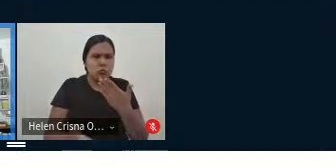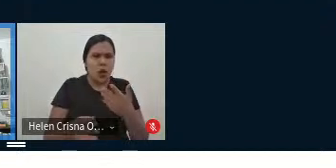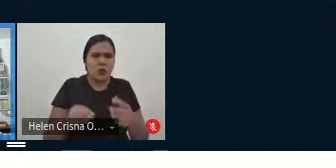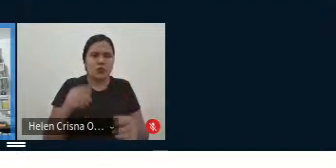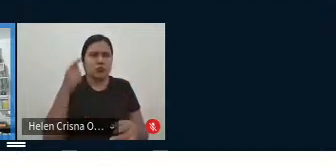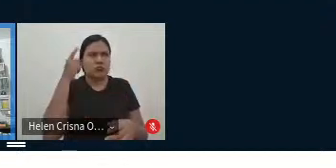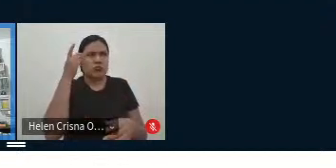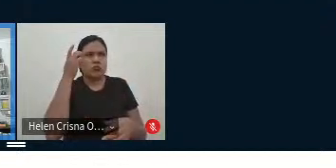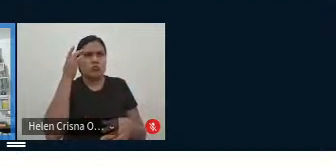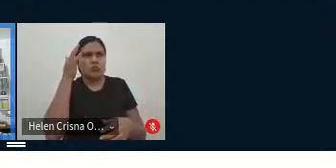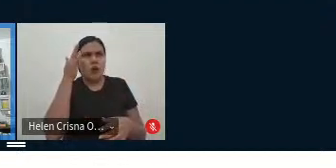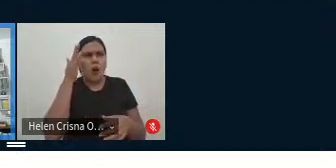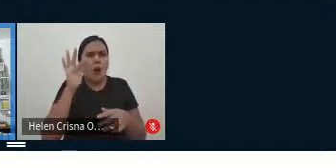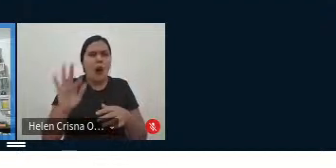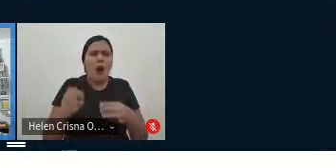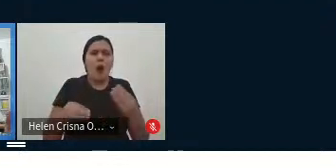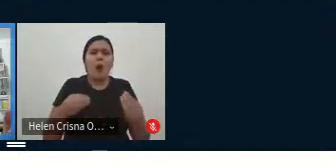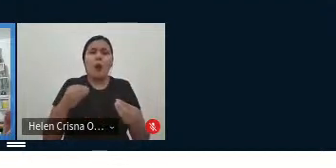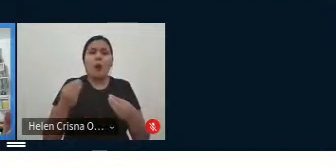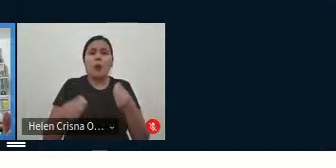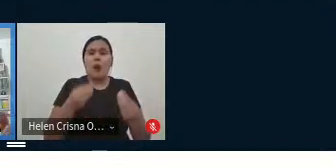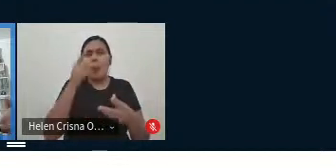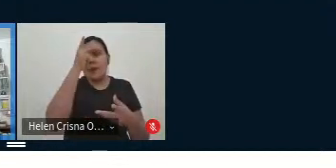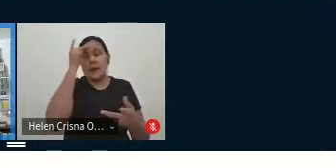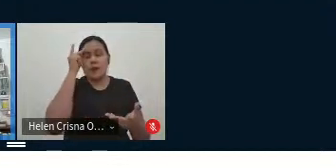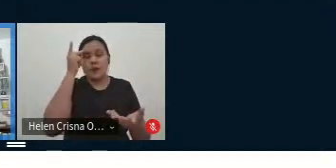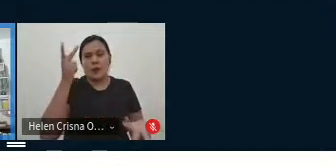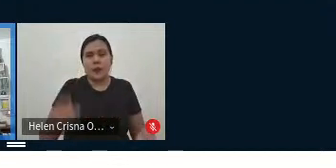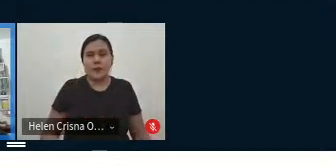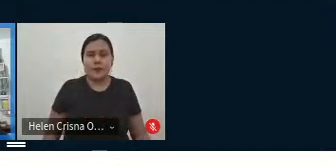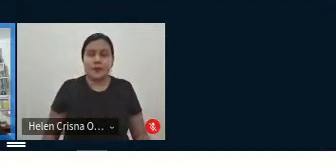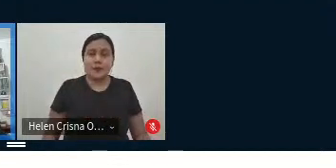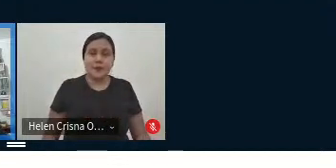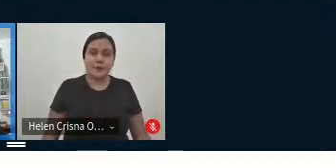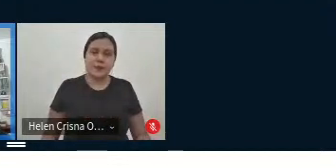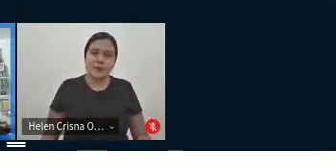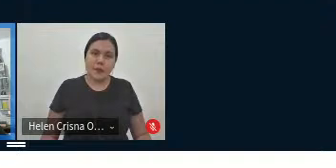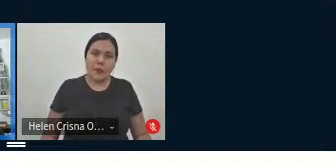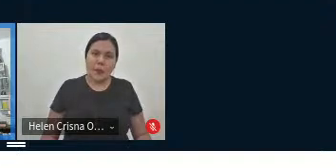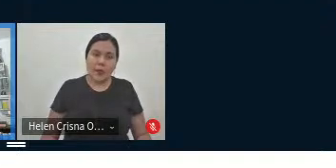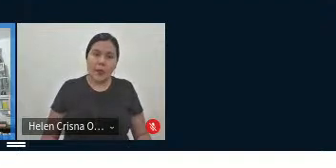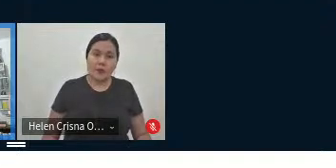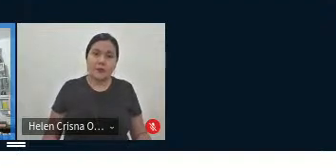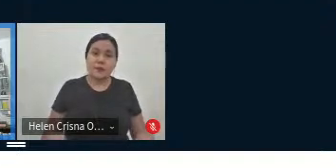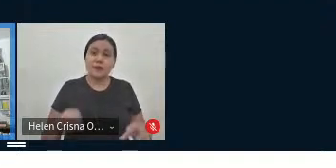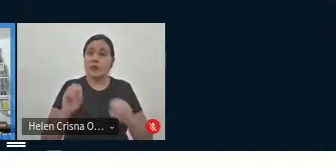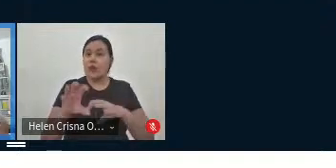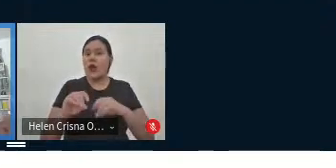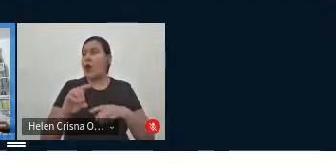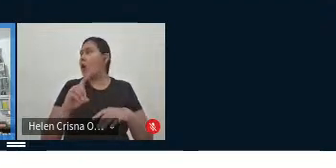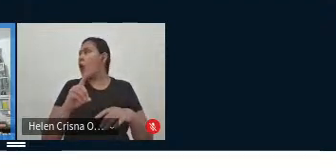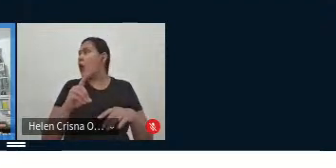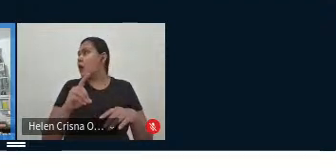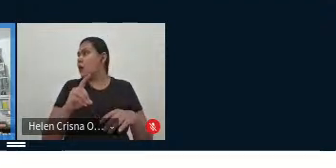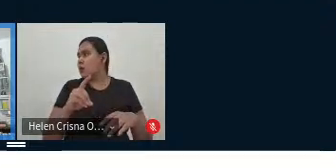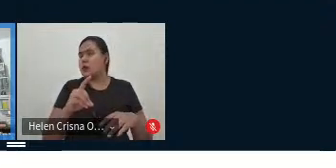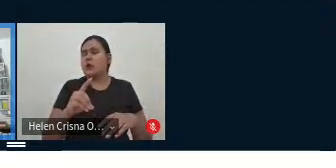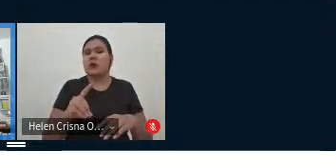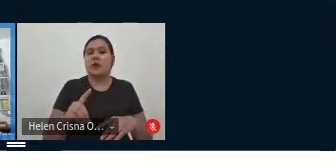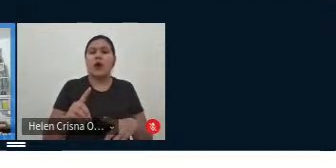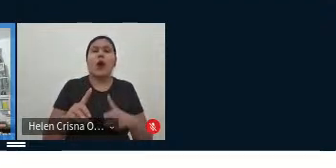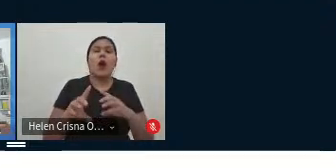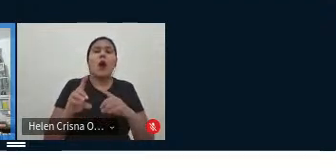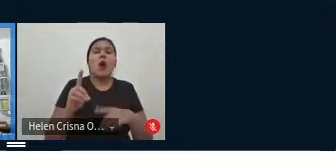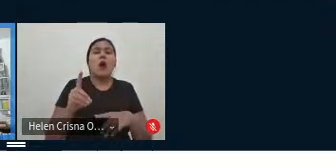experimento, né? Indo para a Universidade de Kagoshima, aí eu ministrei duas disciplinas lá e aproveitava nesse período, né?